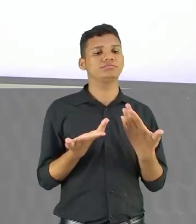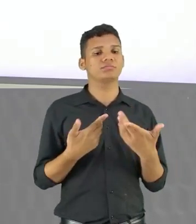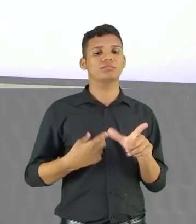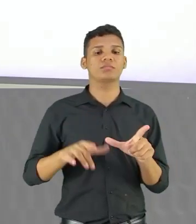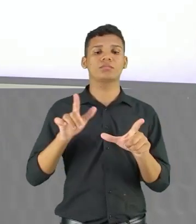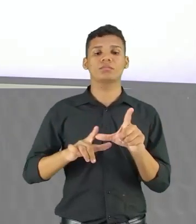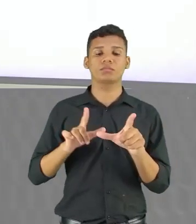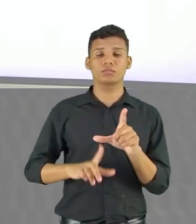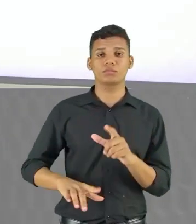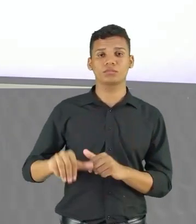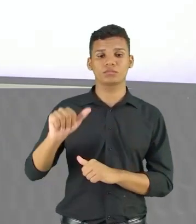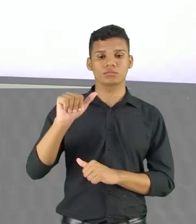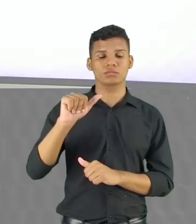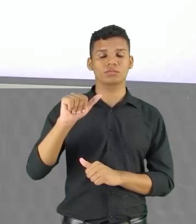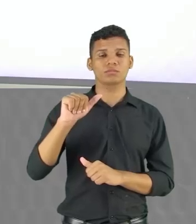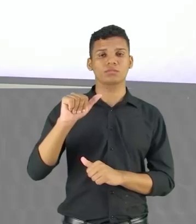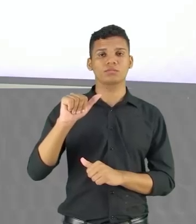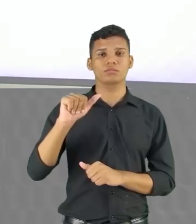Letra A.